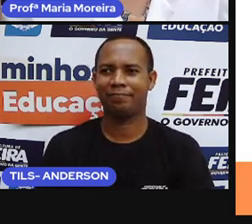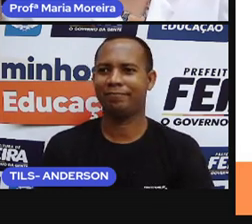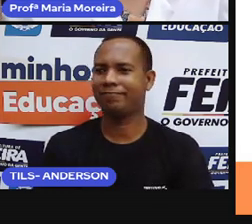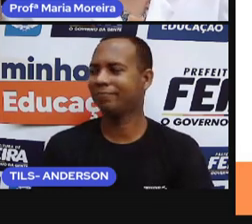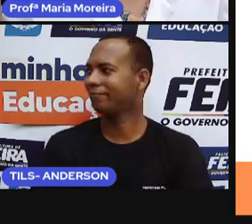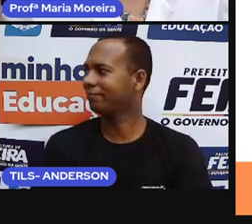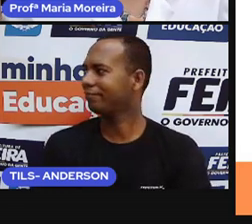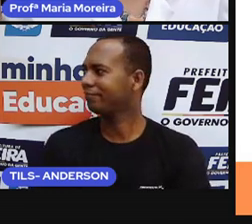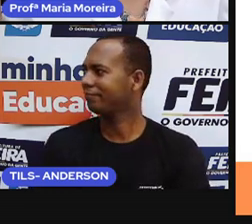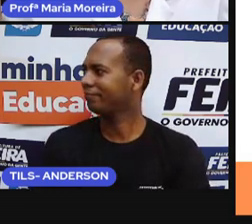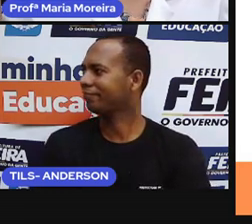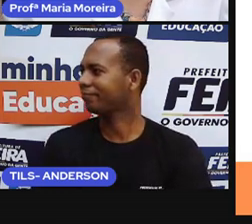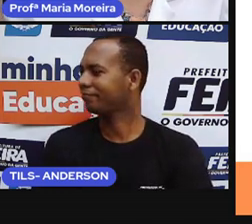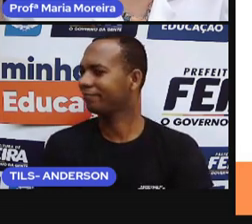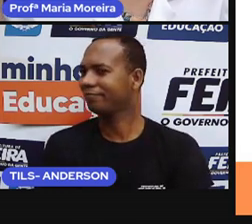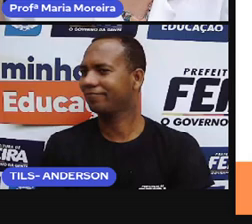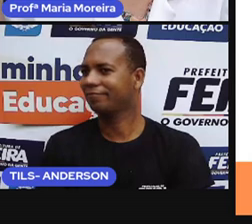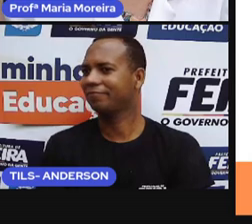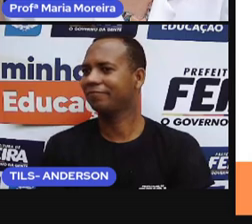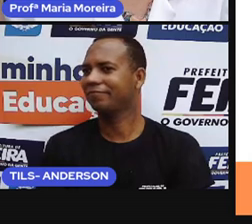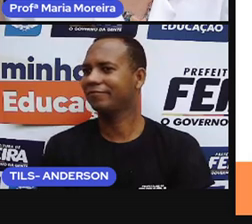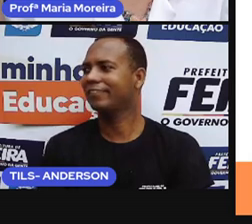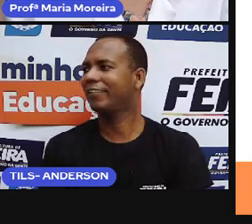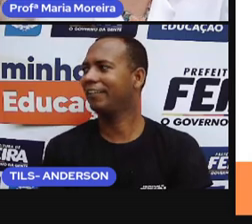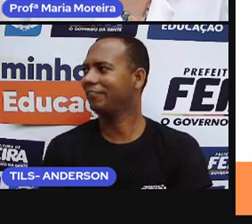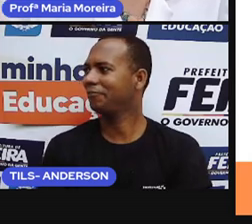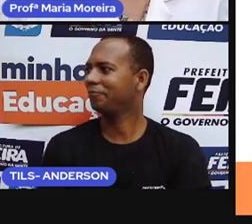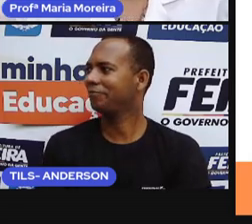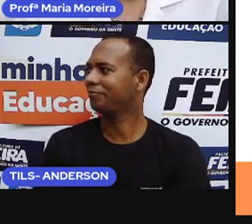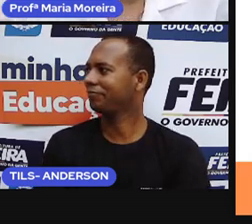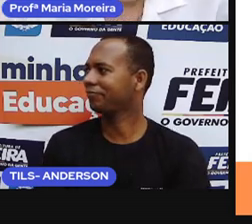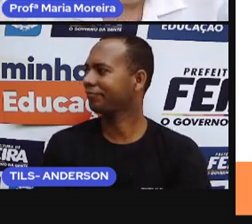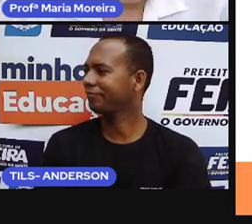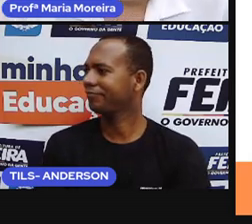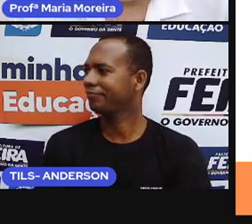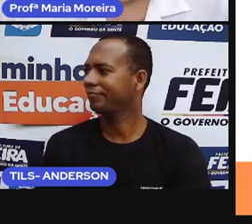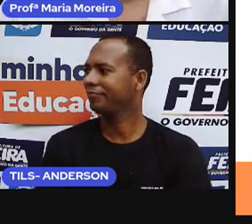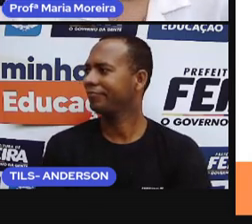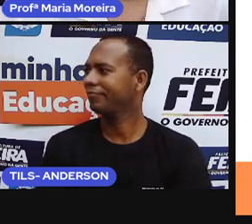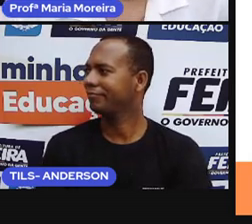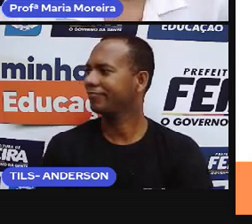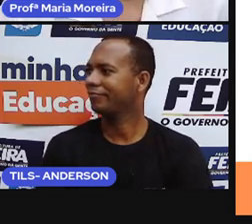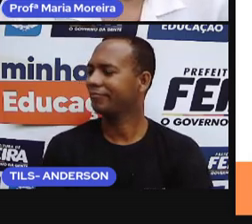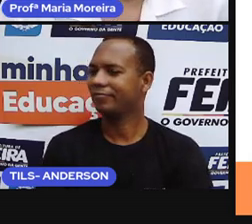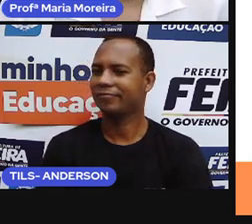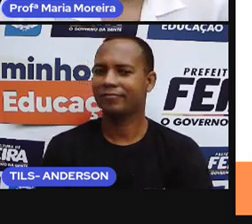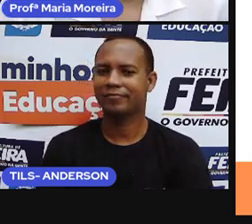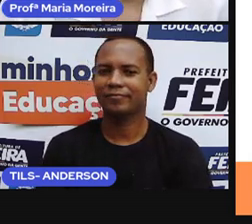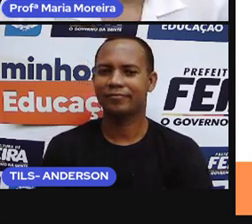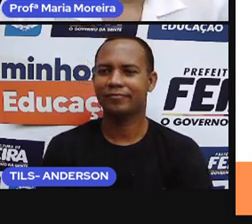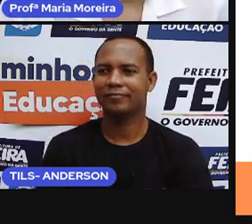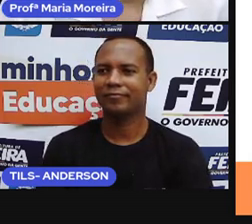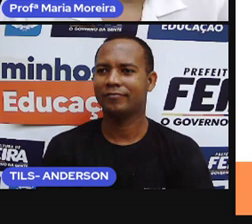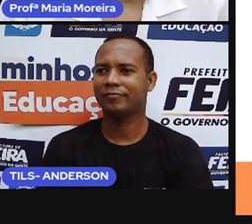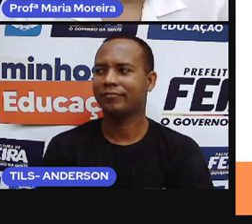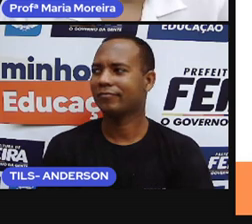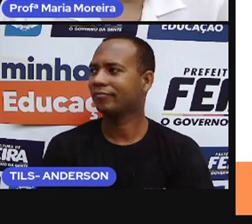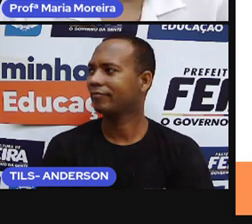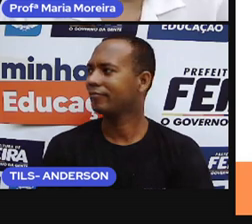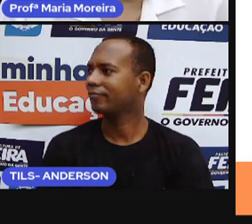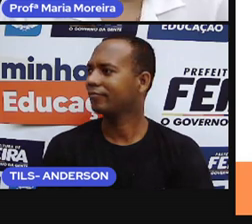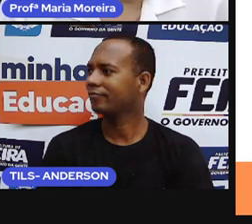Então, isso aqui vai faltar um segundo. Mas foi só esse slide. Parou quando? Nesse slide aí, no início desse slide.